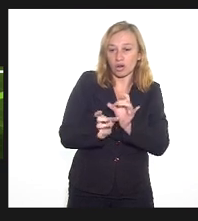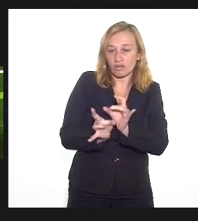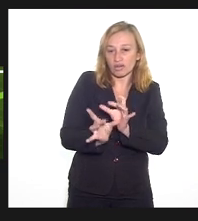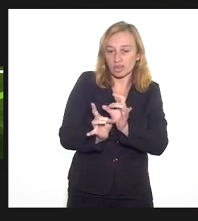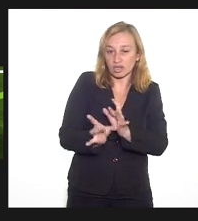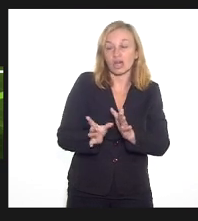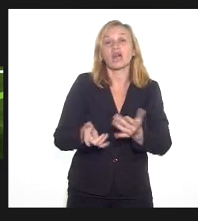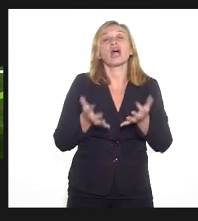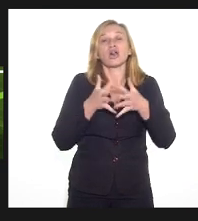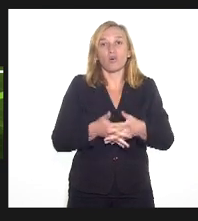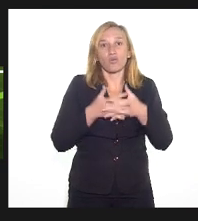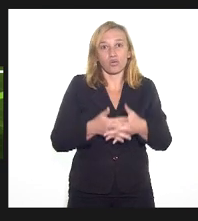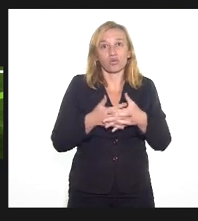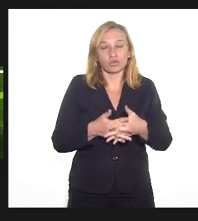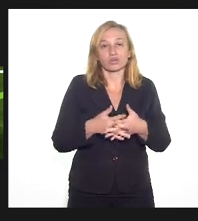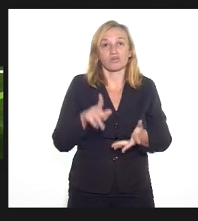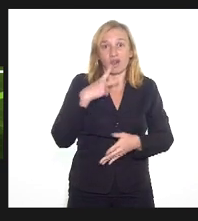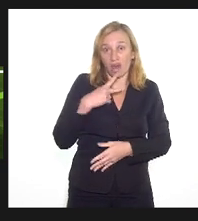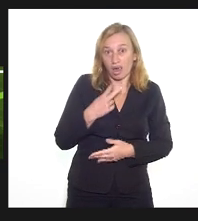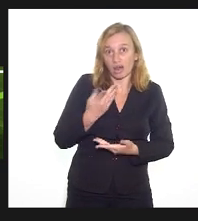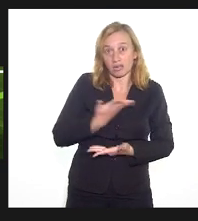falar isso, companheiros, porque